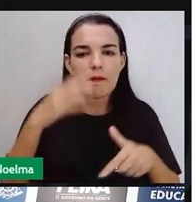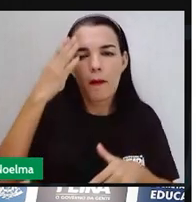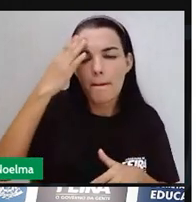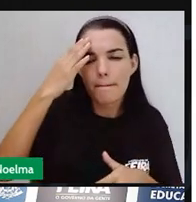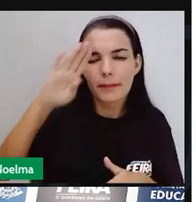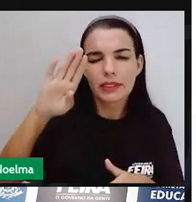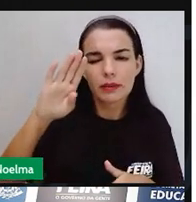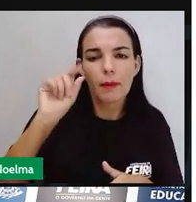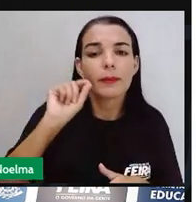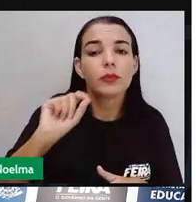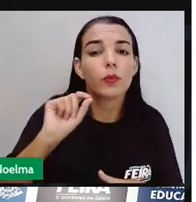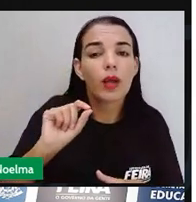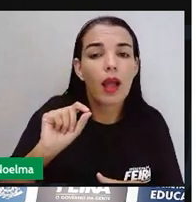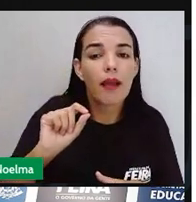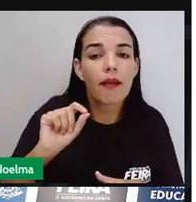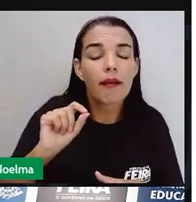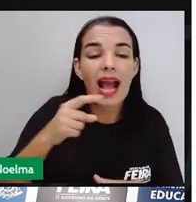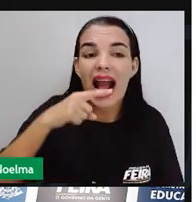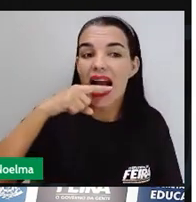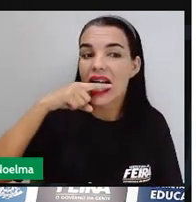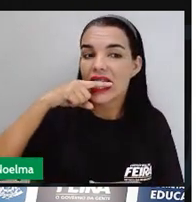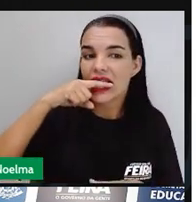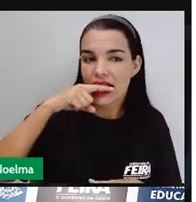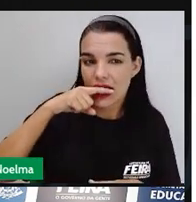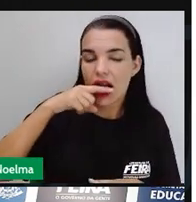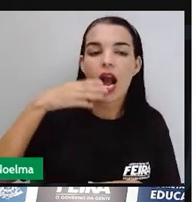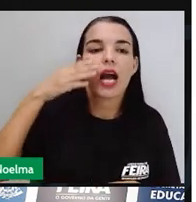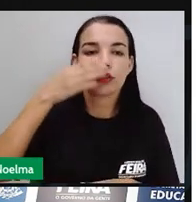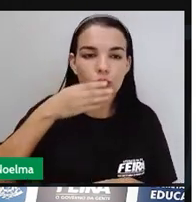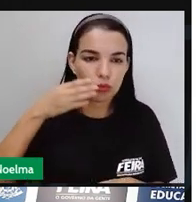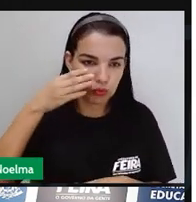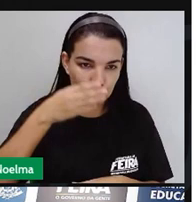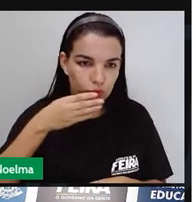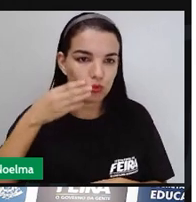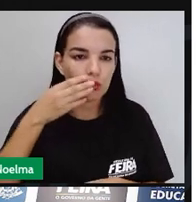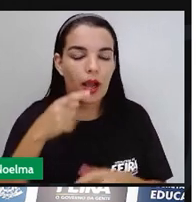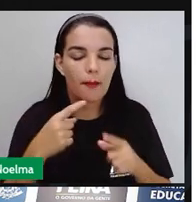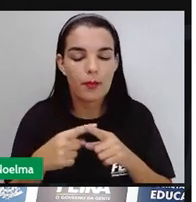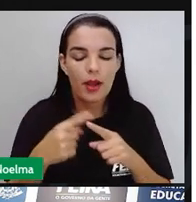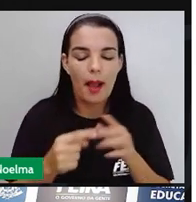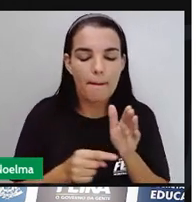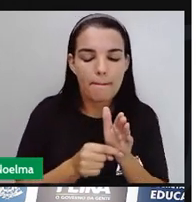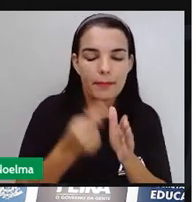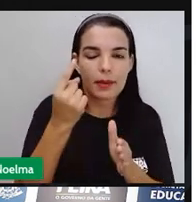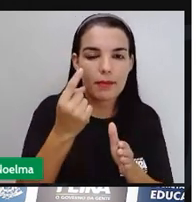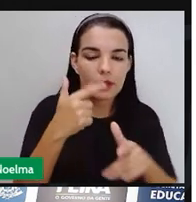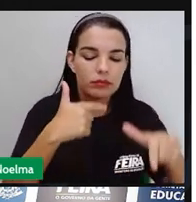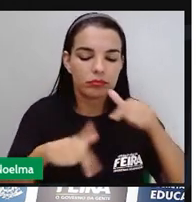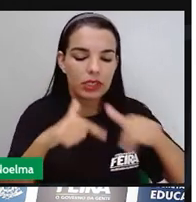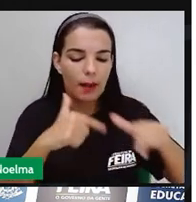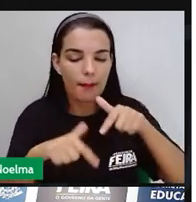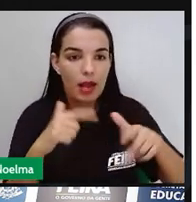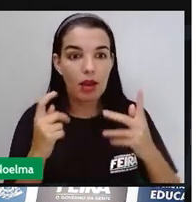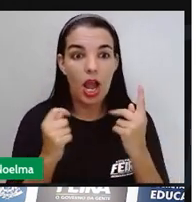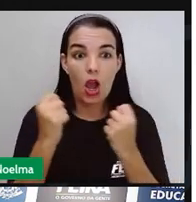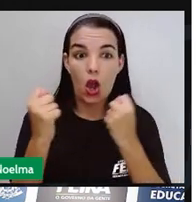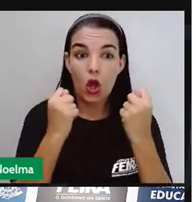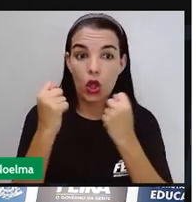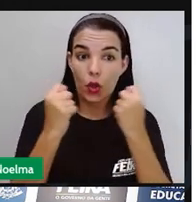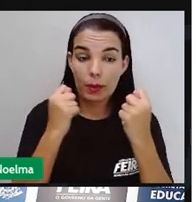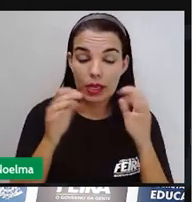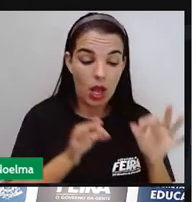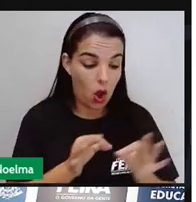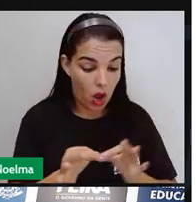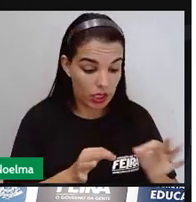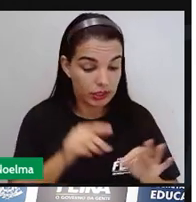especialmente aí, primeiro no cultivo da cana-de-açúcar, que foi a primeira atividade economicamente organizada